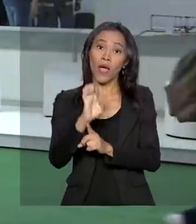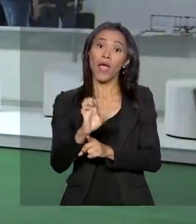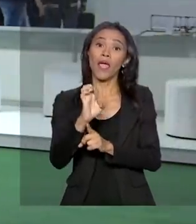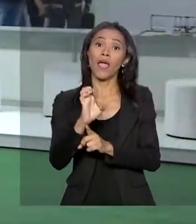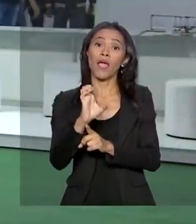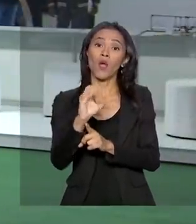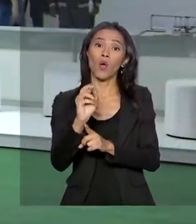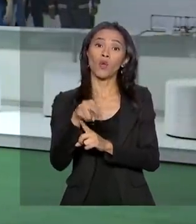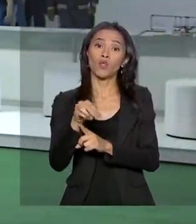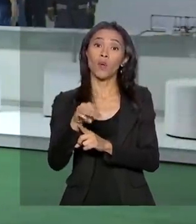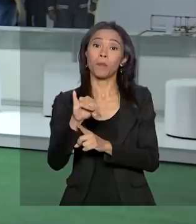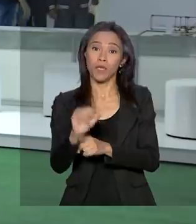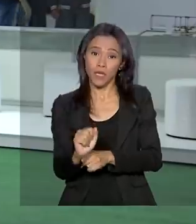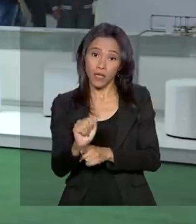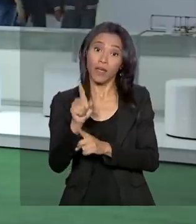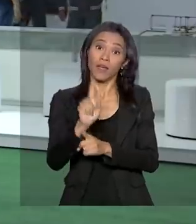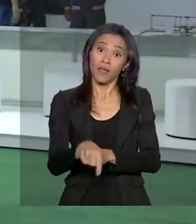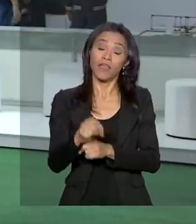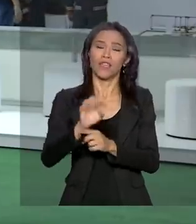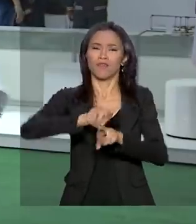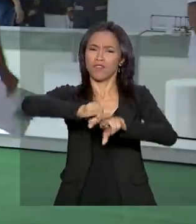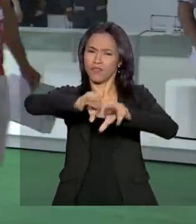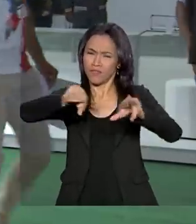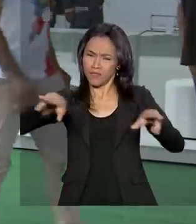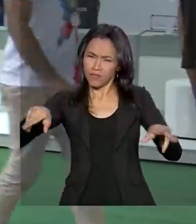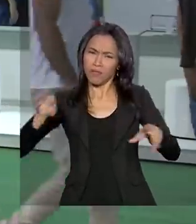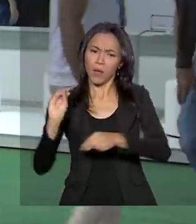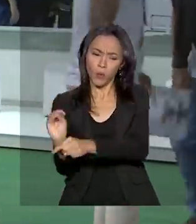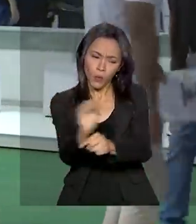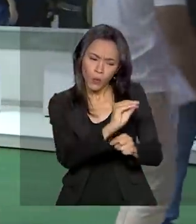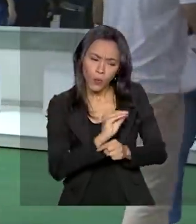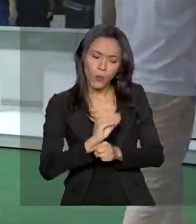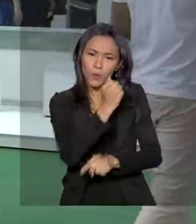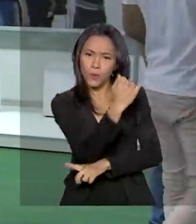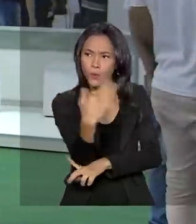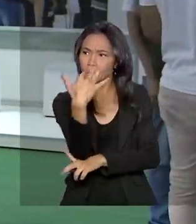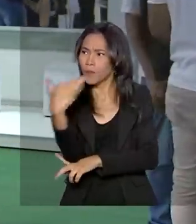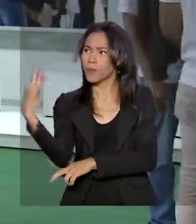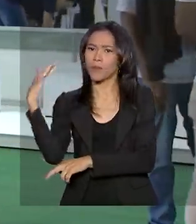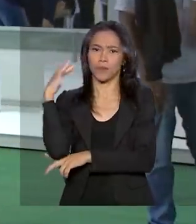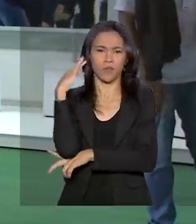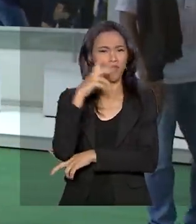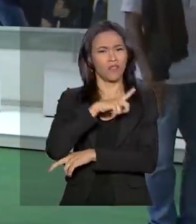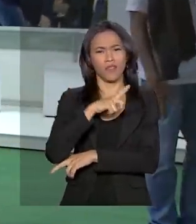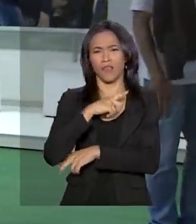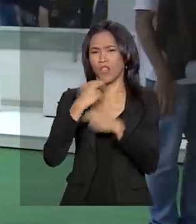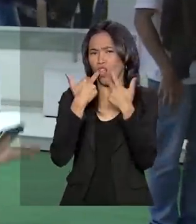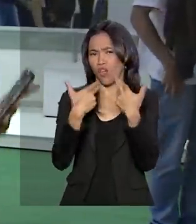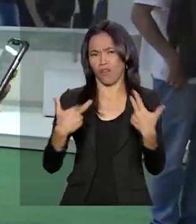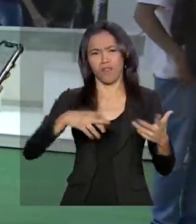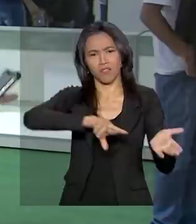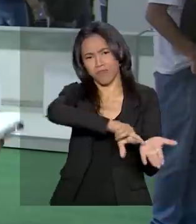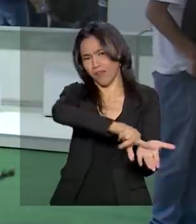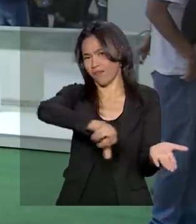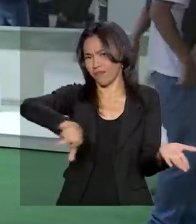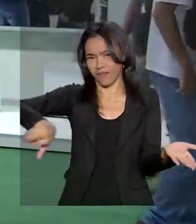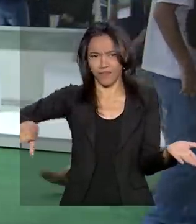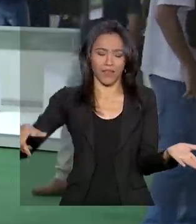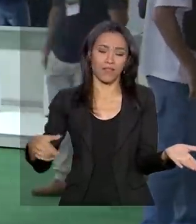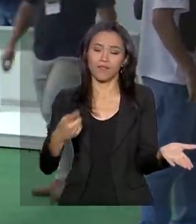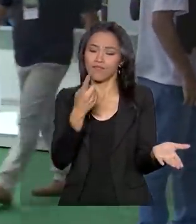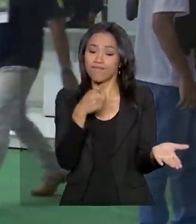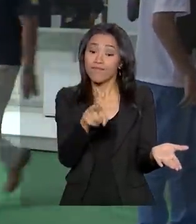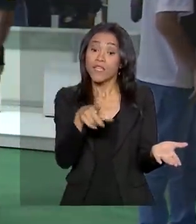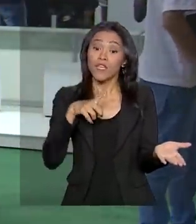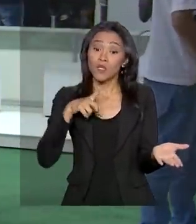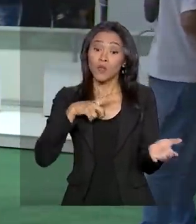e Riqueza para o Desenvolvimento Sustentável. E tem curiosidade para todos os gostos. Eu estou aqui no estande de Itaipu